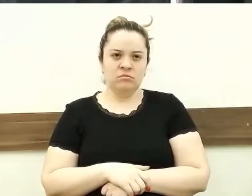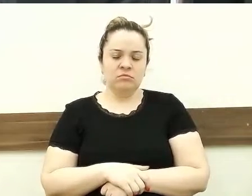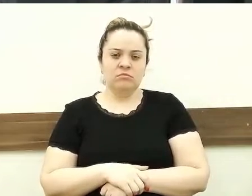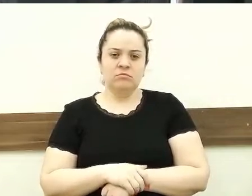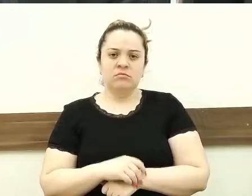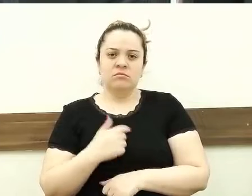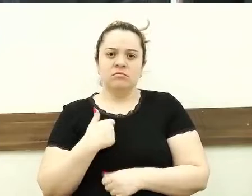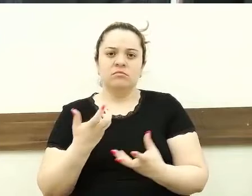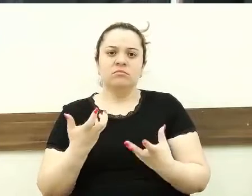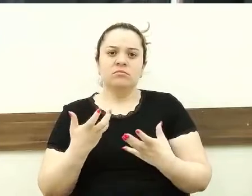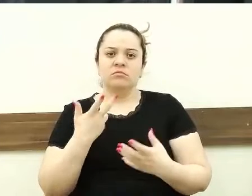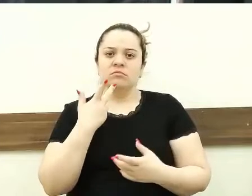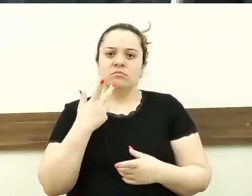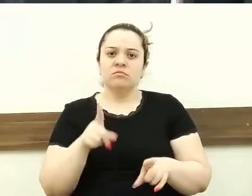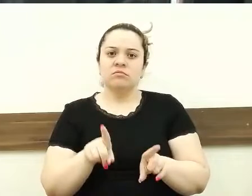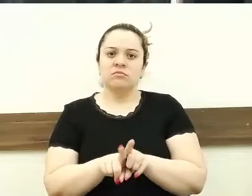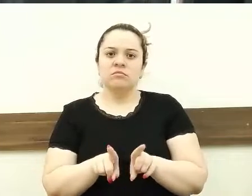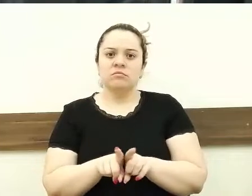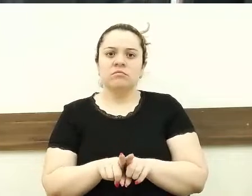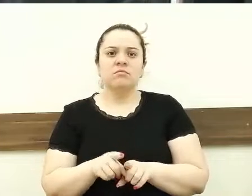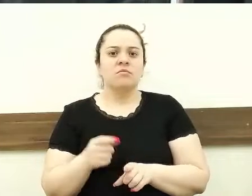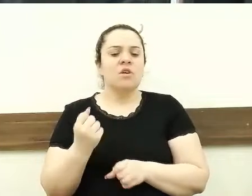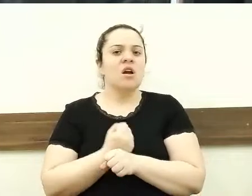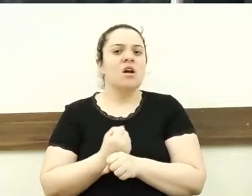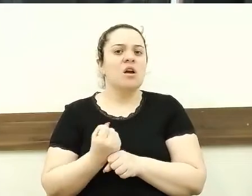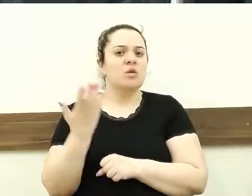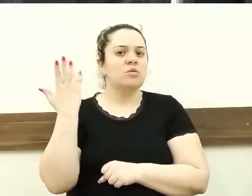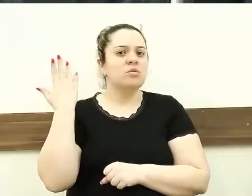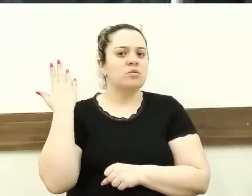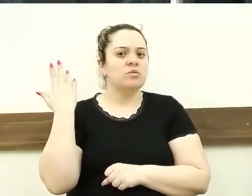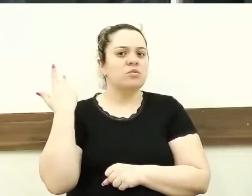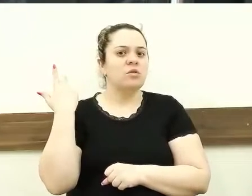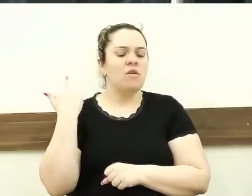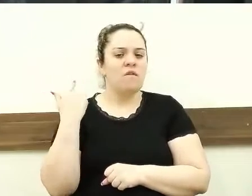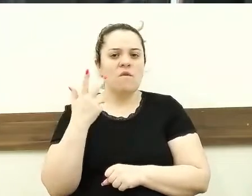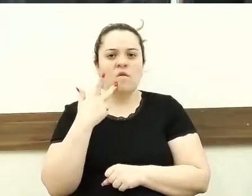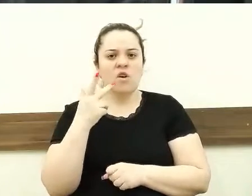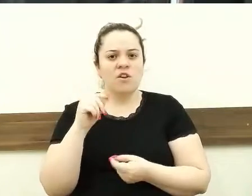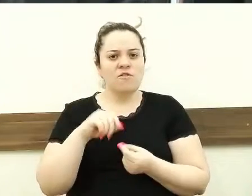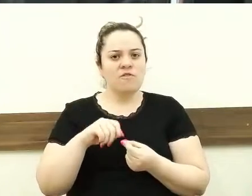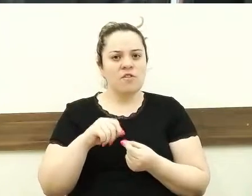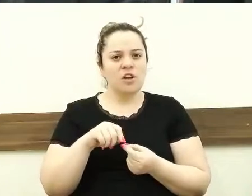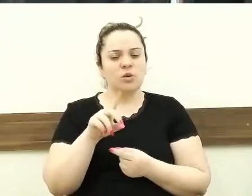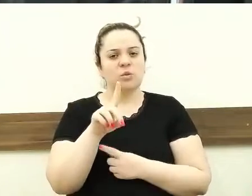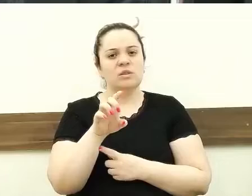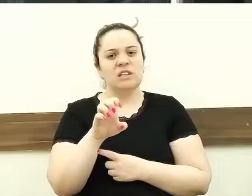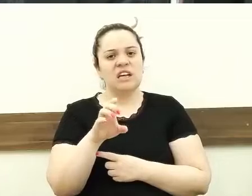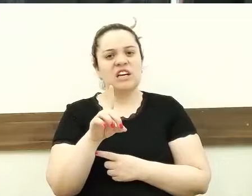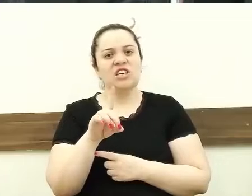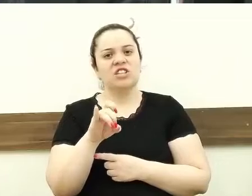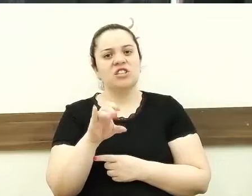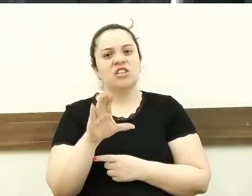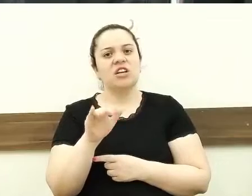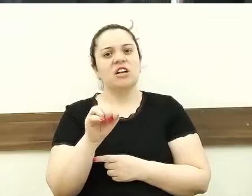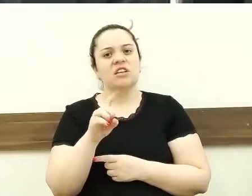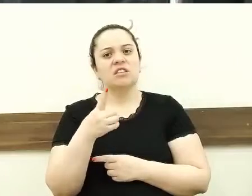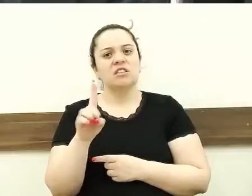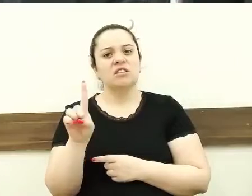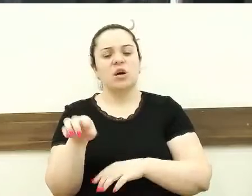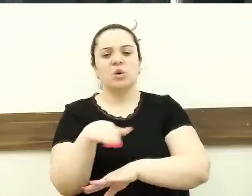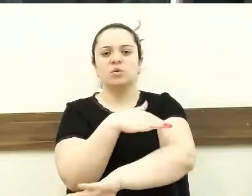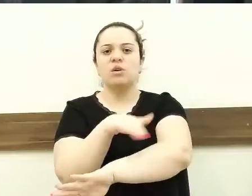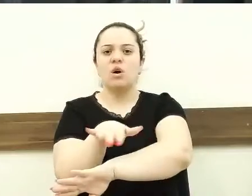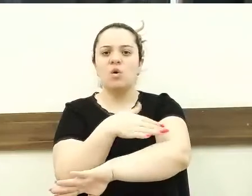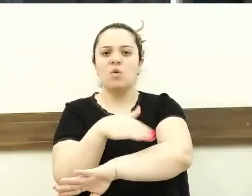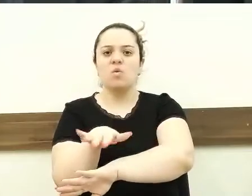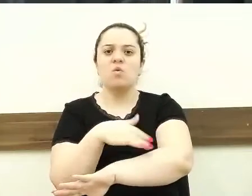foi feito a identificação das ruas do nosso município. Sabe que com esse temporal caiu o poste, quebrou, o caminhão